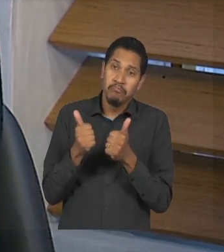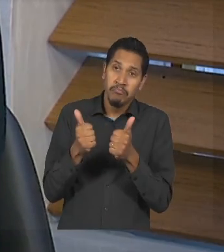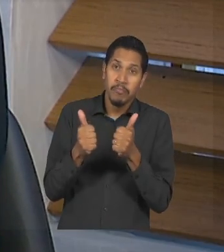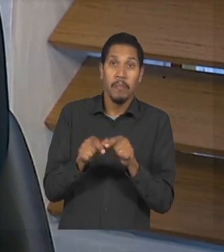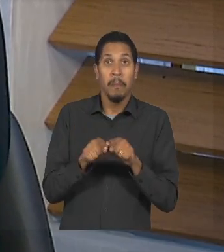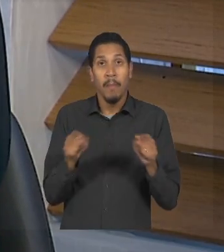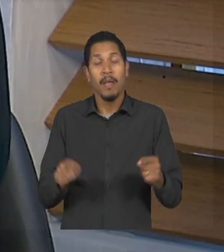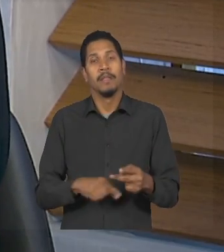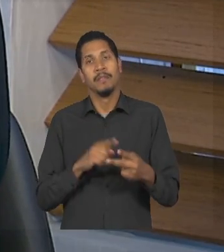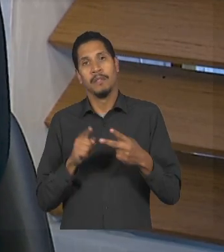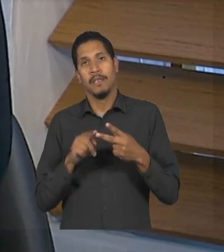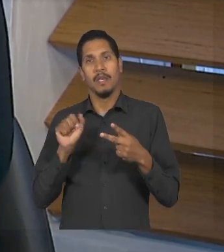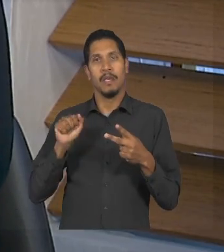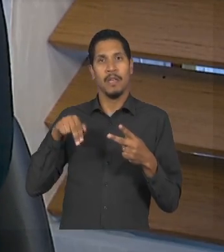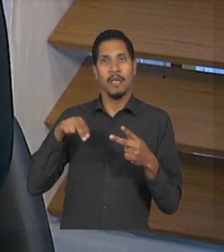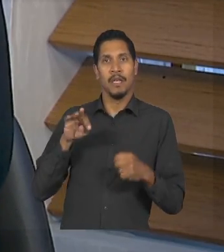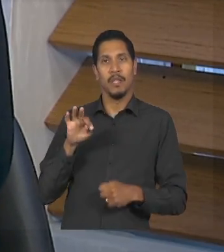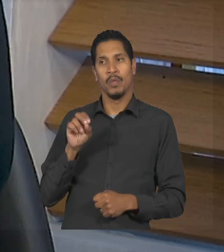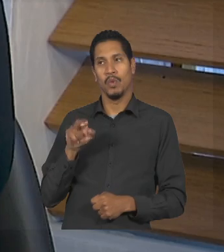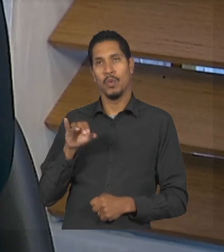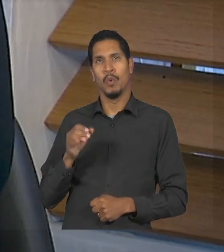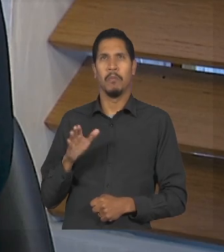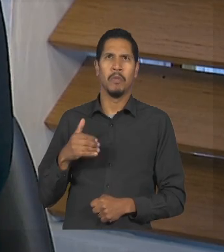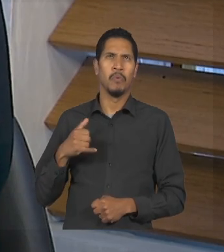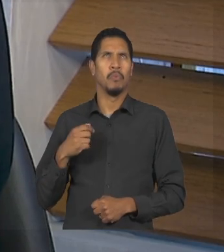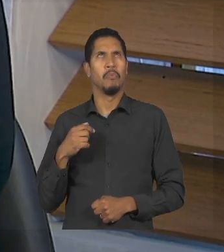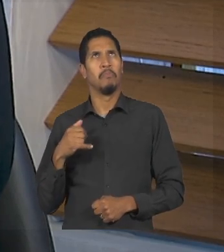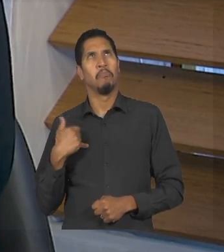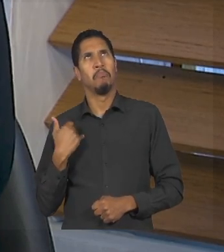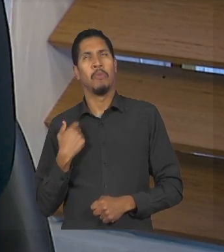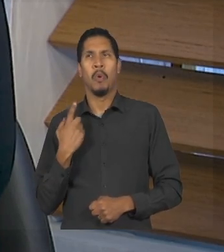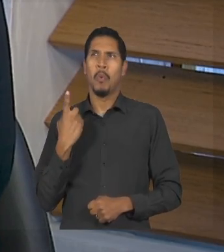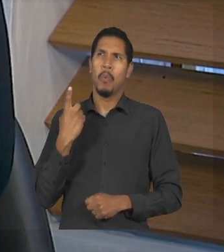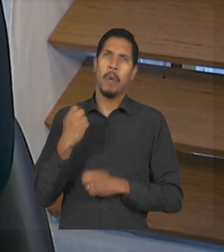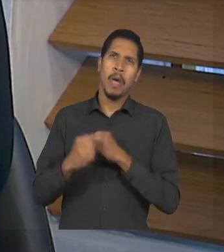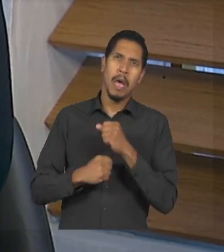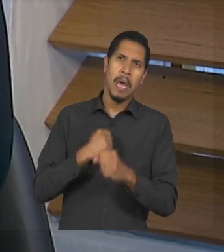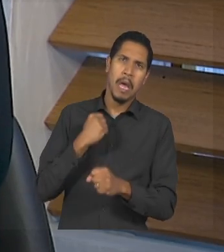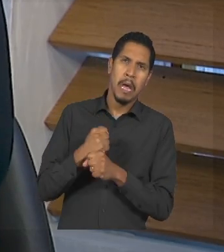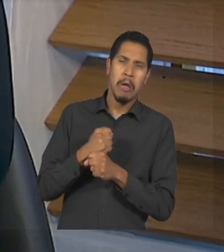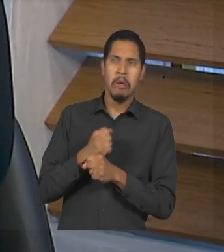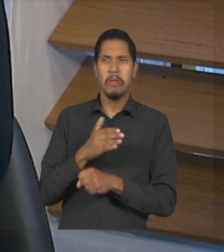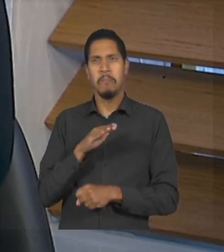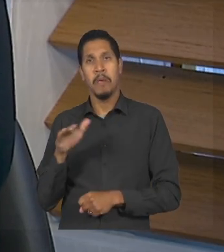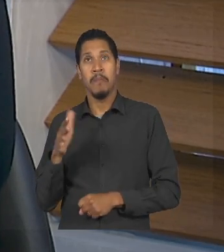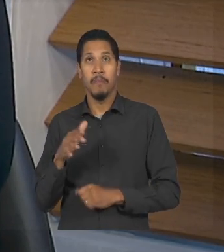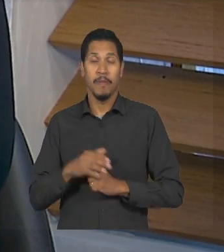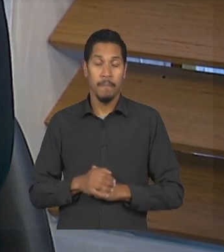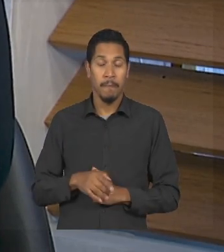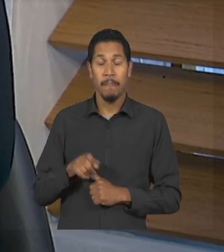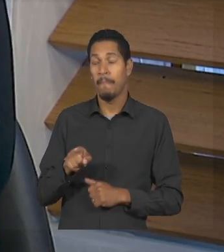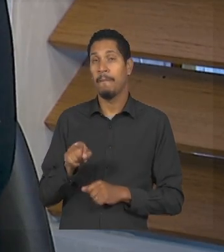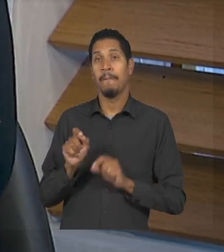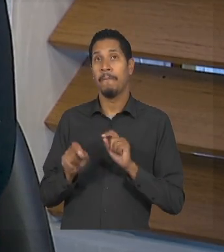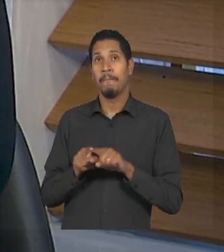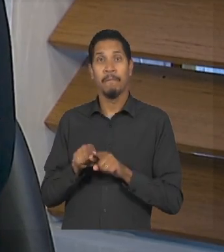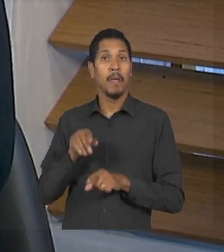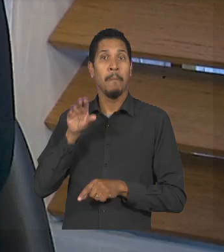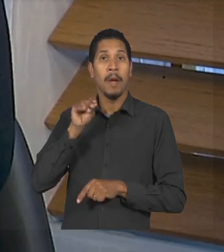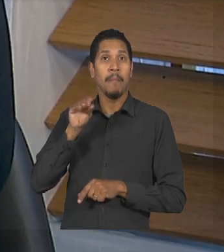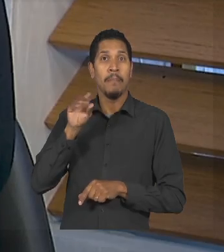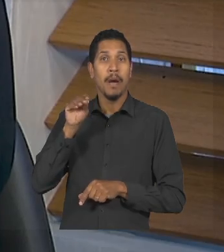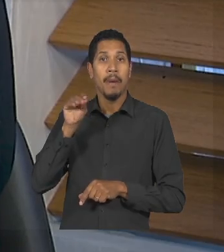Antônio quando chegou por volta de um ano e mais ou menos ano e meio ele parou de falar